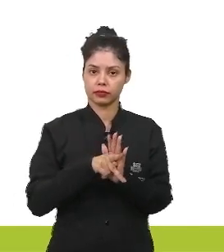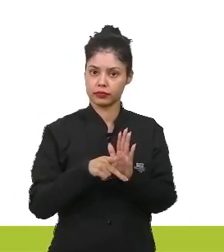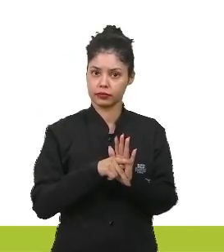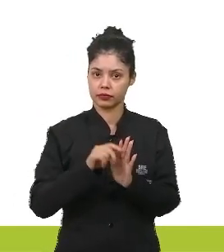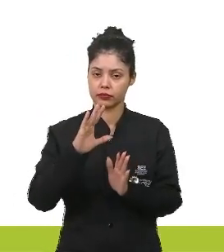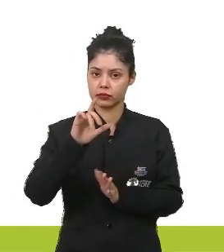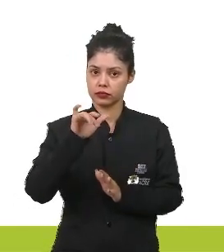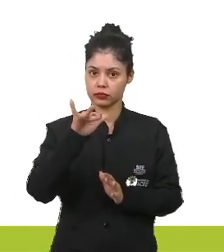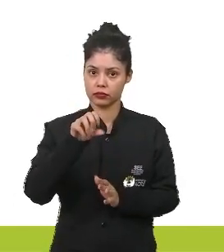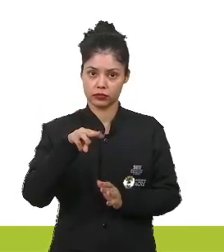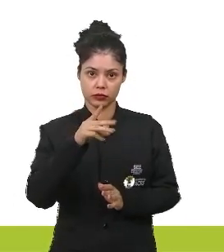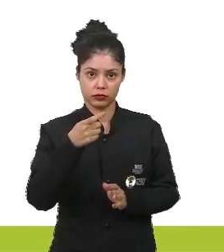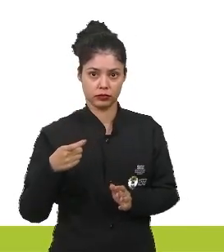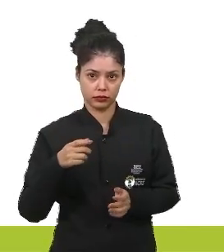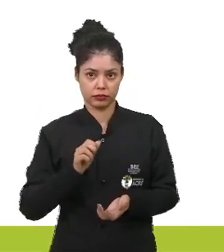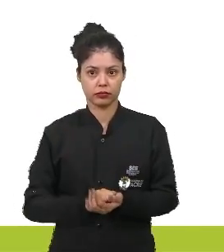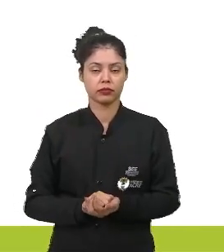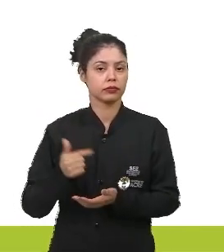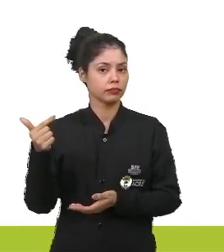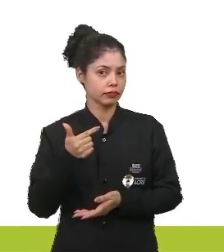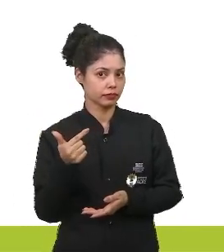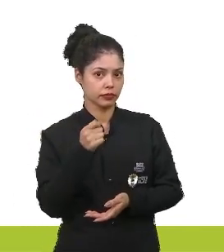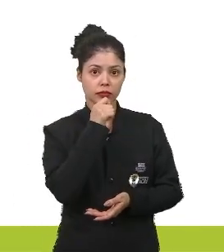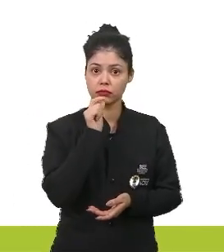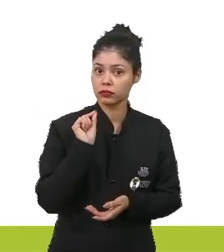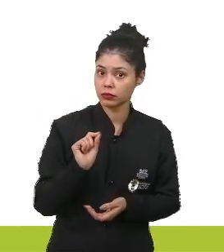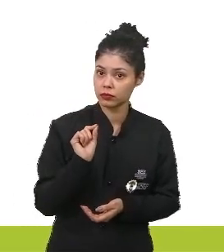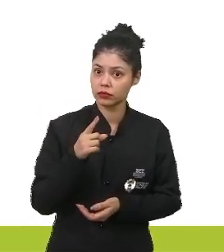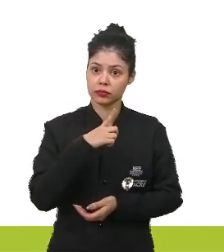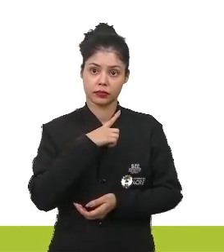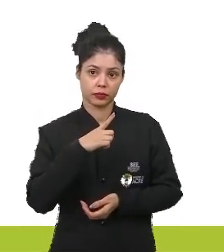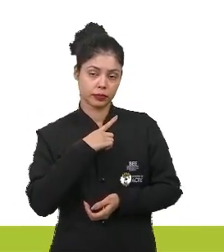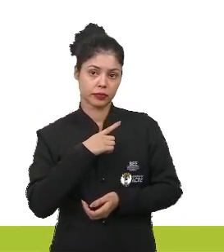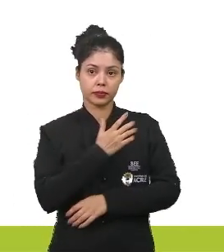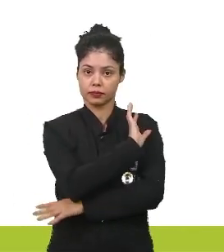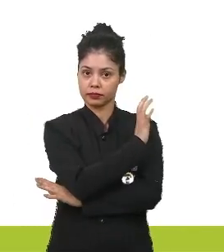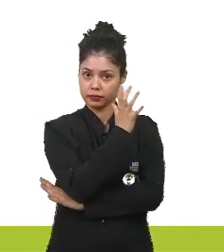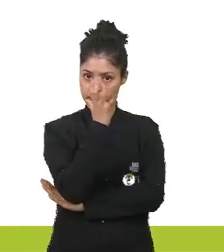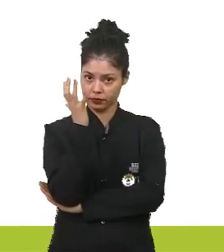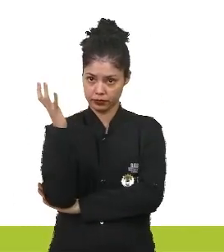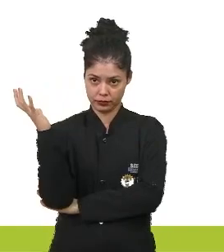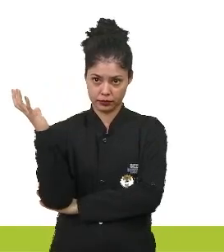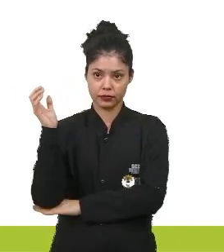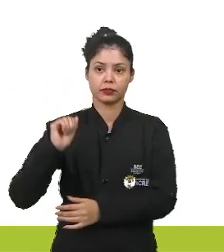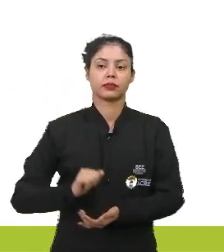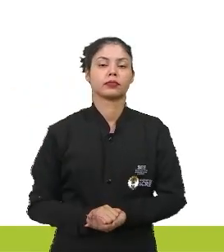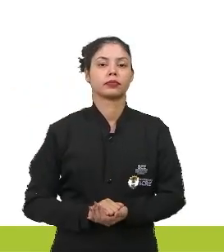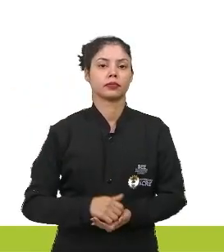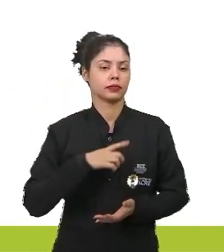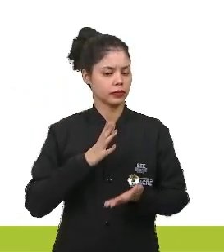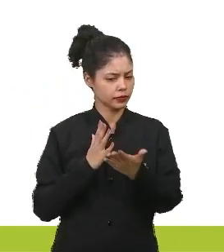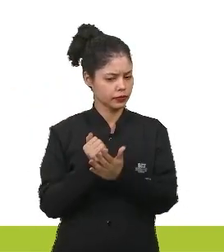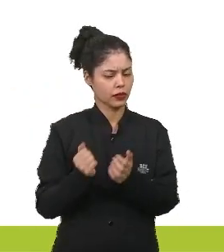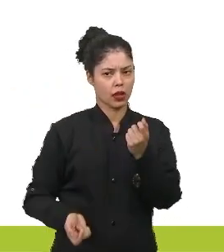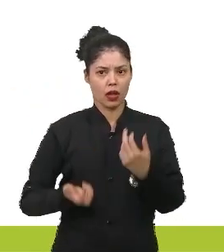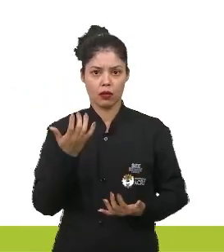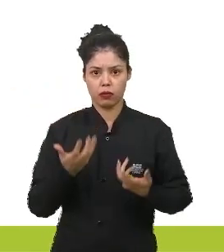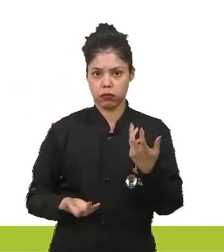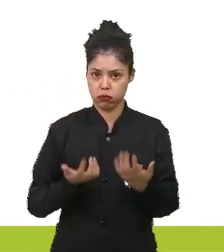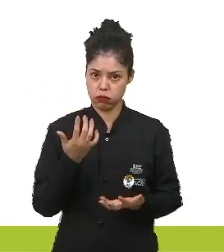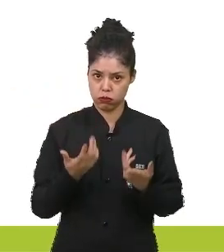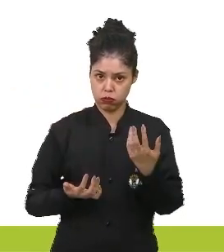Nesse segundo caso, na secundária, existia uma floresta, essa floresta pegou fogo,